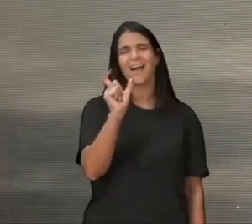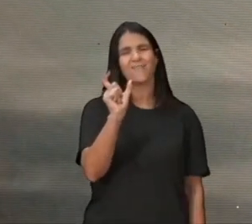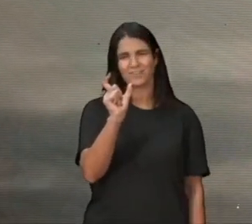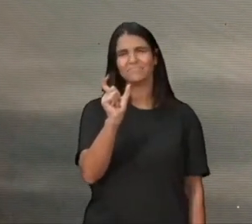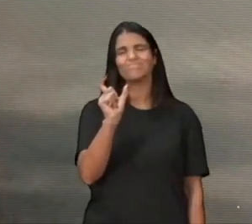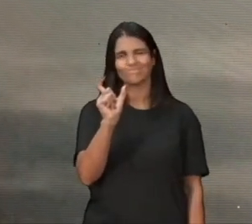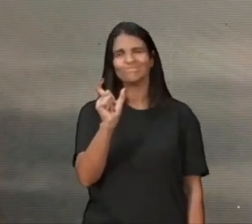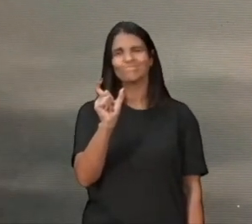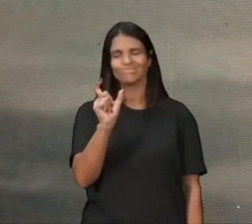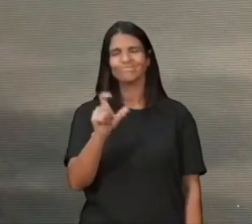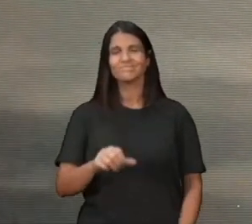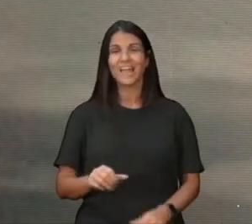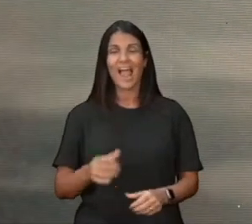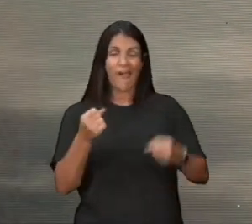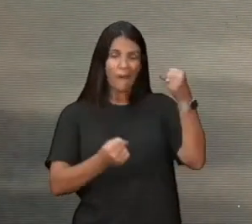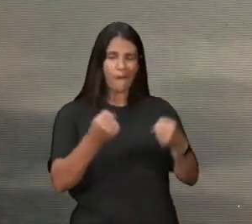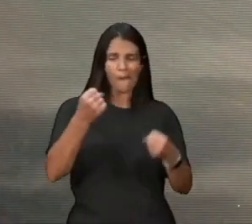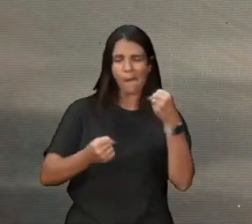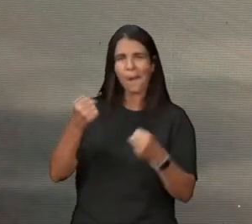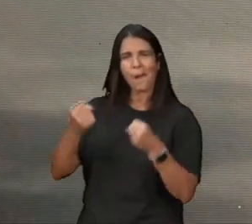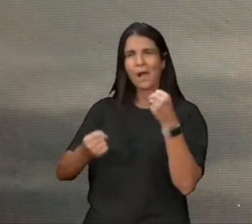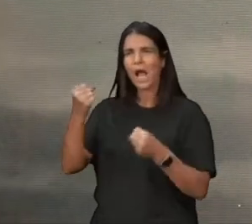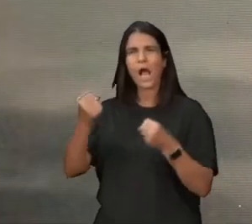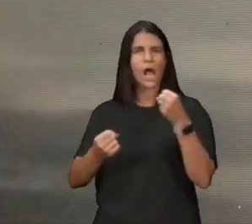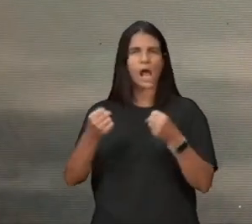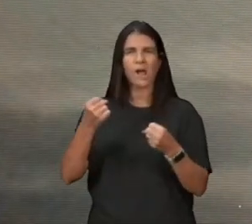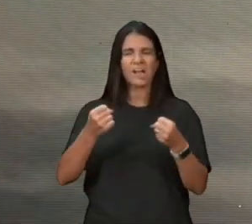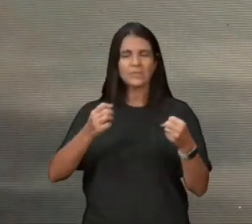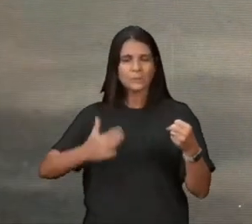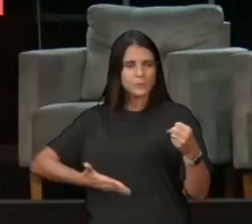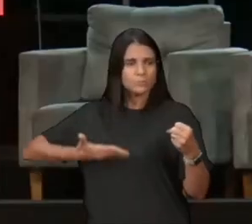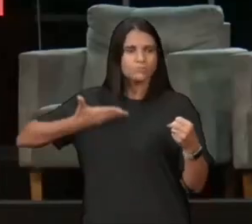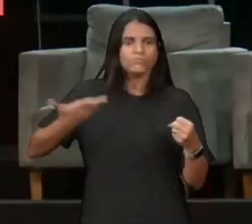quantas vezes no trânsito, me vem um impulso ruim,